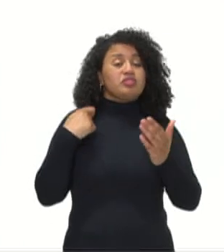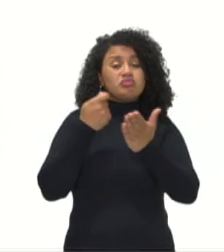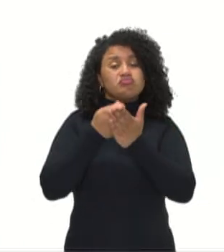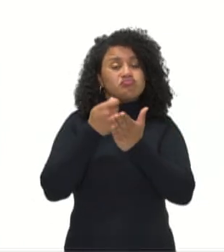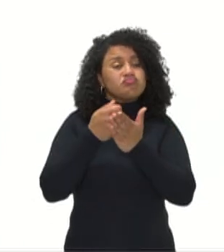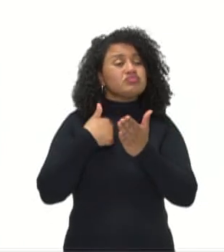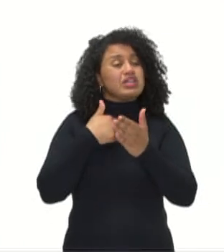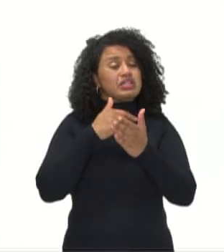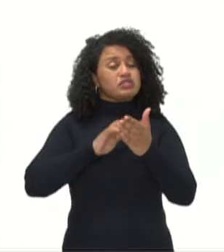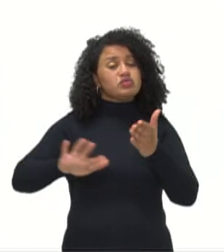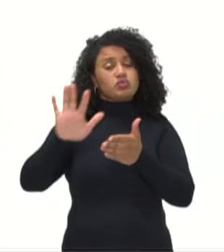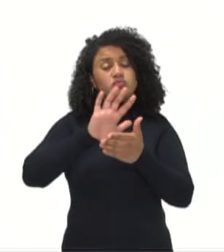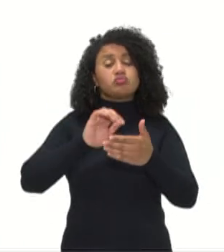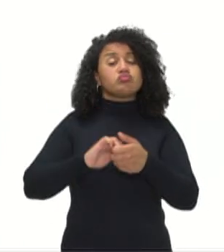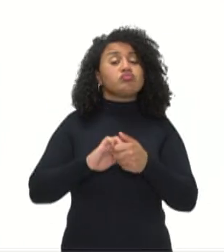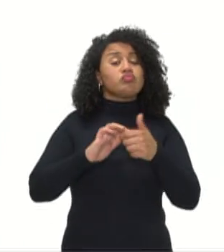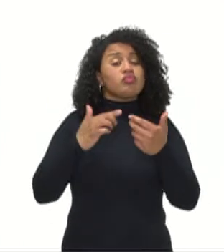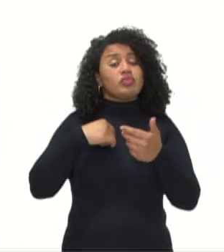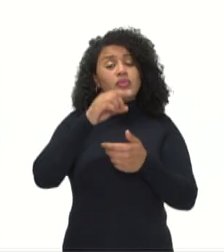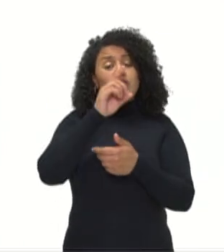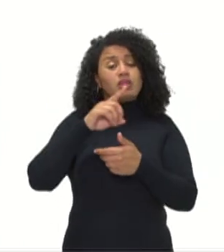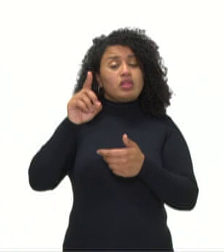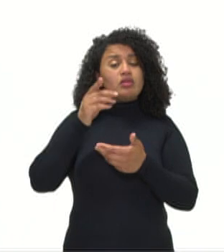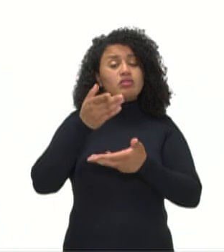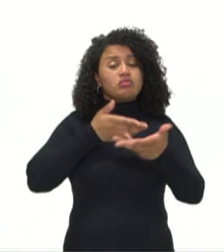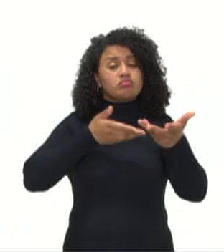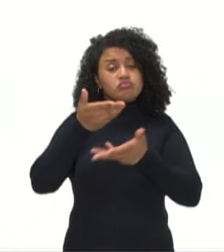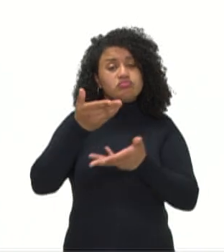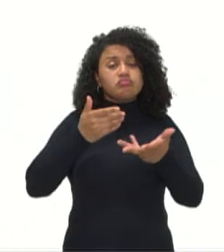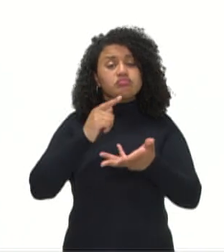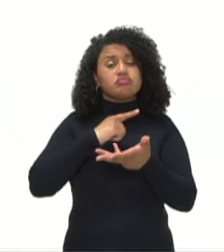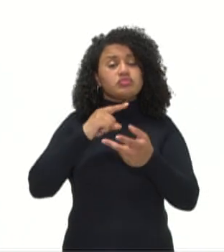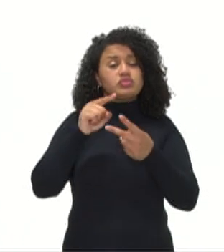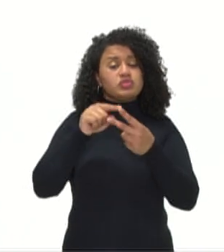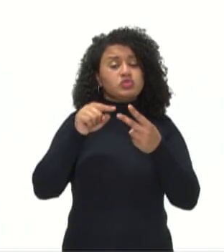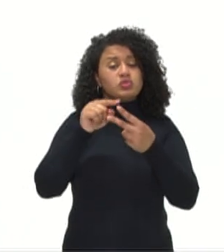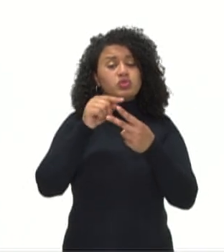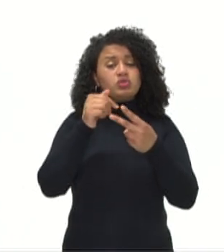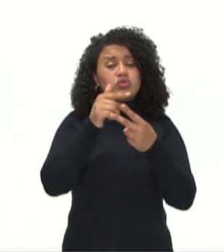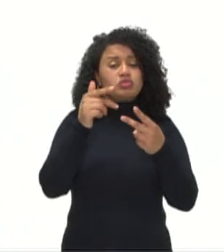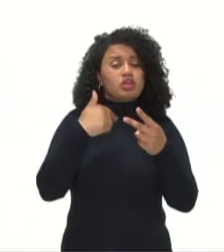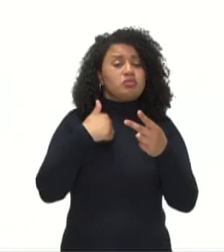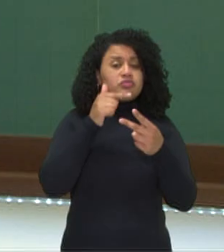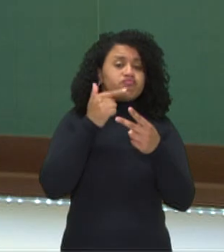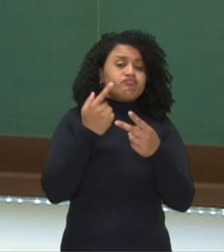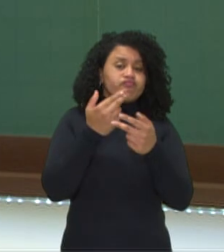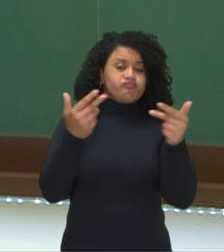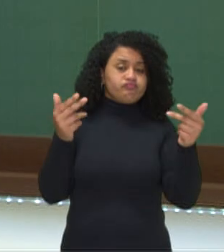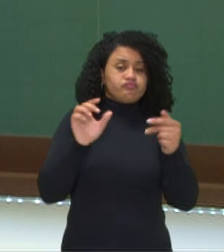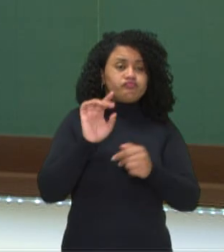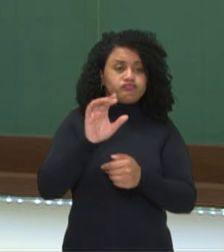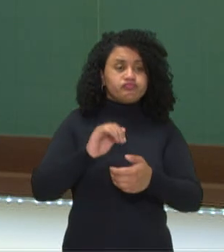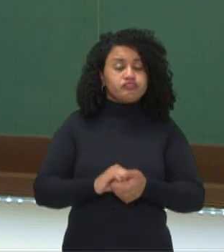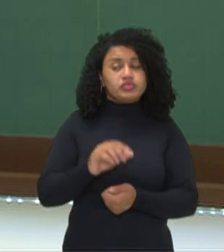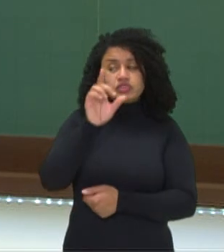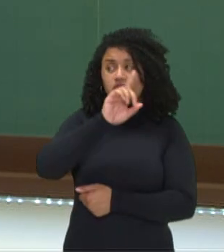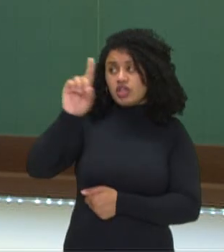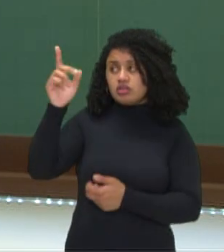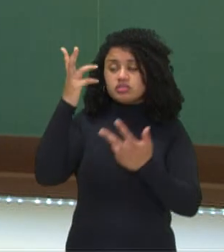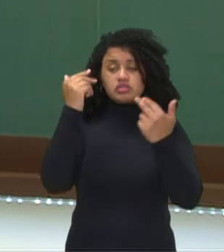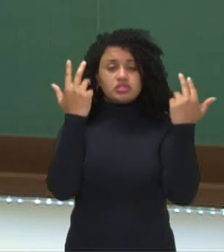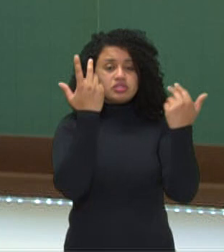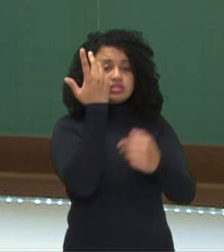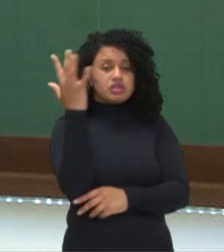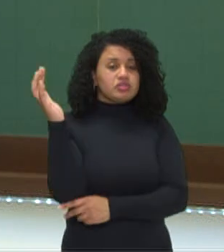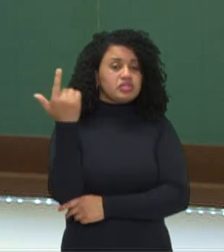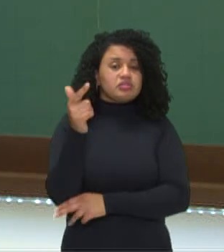e do universo. Deus e natureza, dois nomes para a mesma coisa. Deus e natureza, não há distinção.